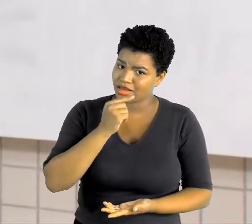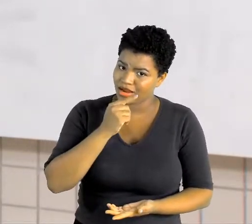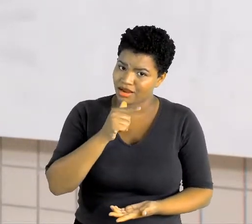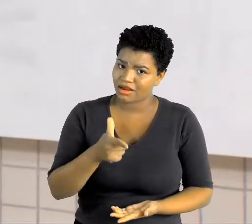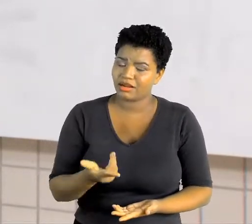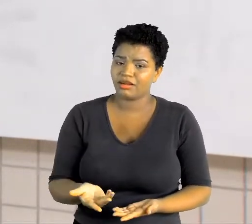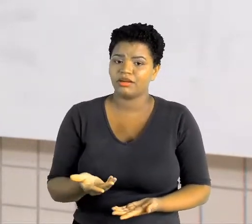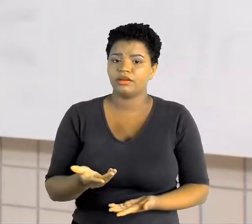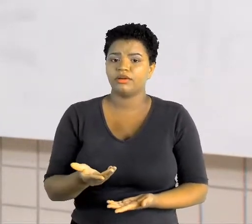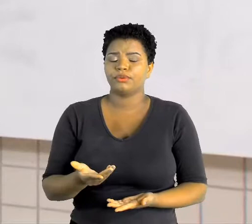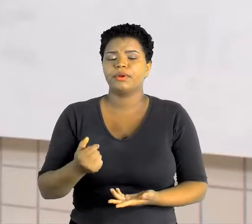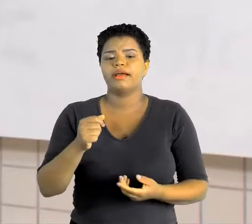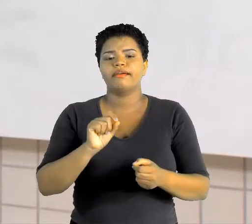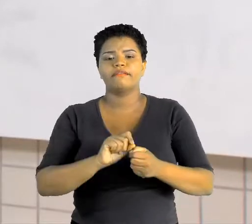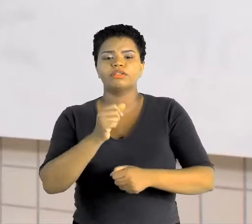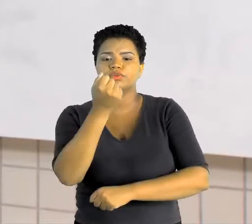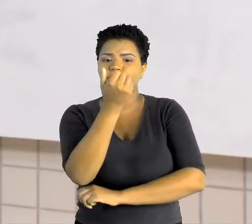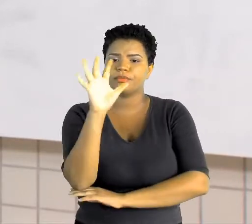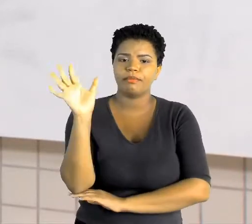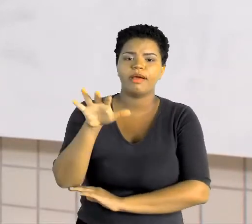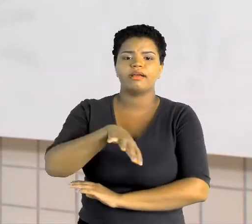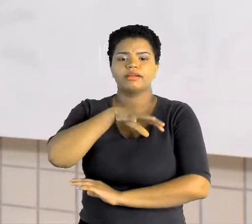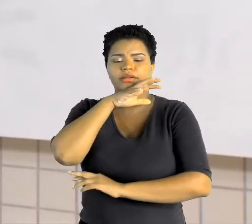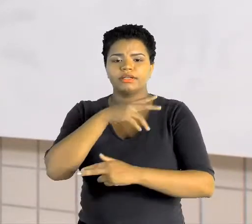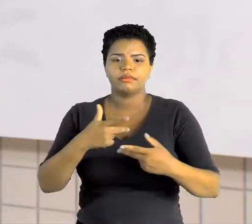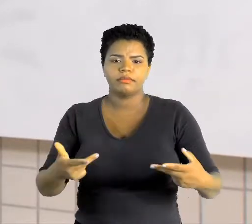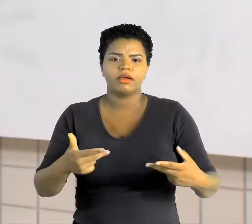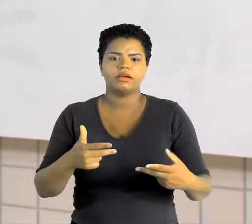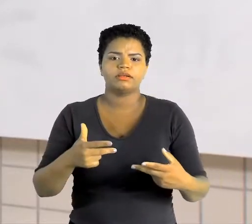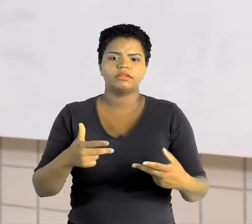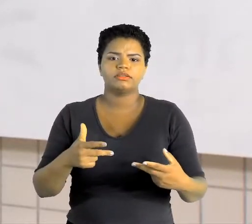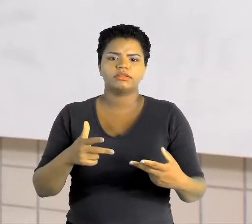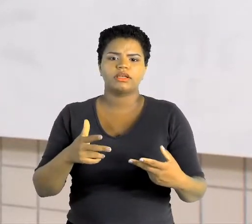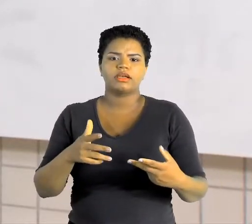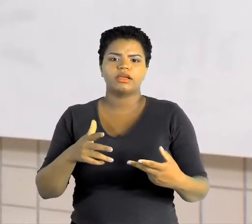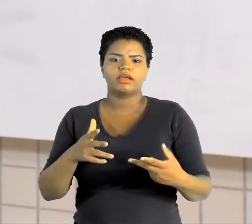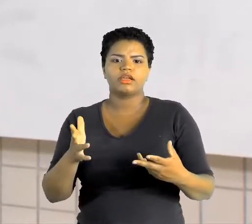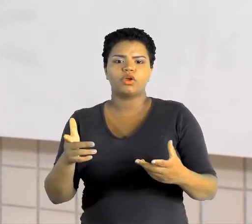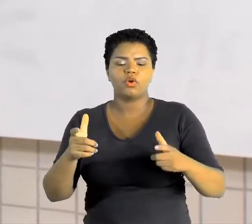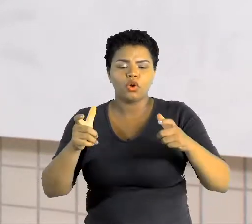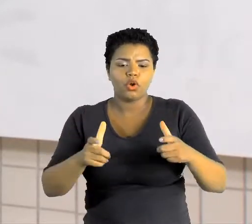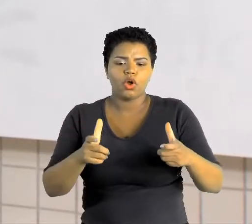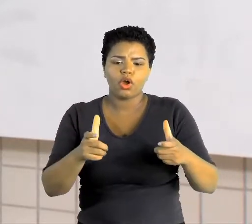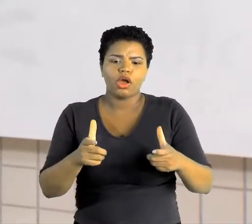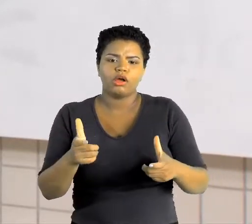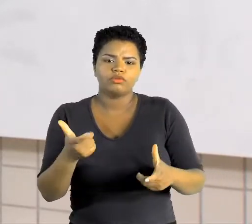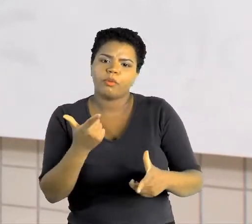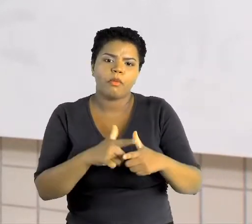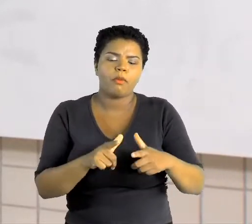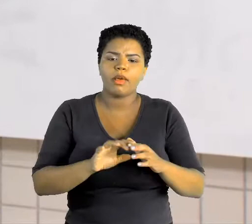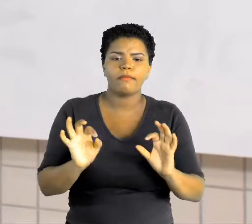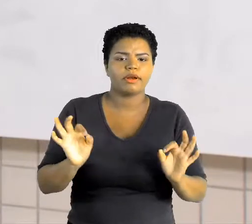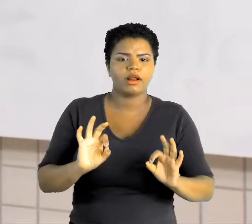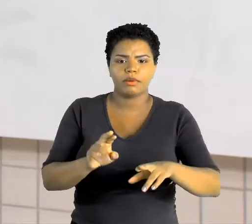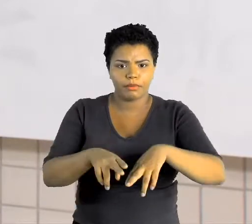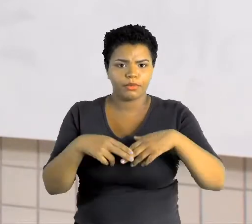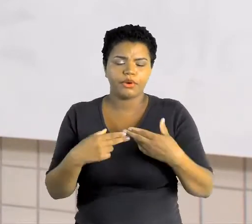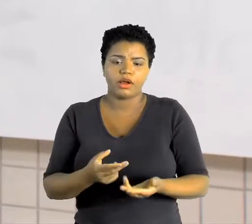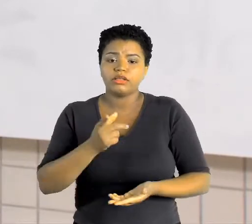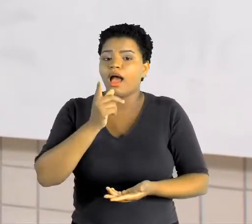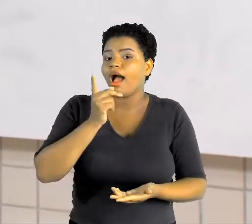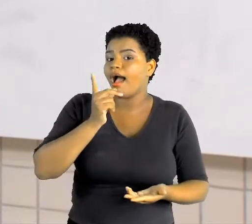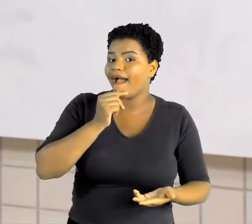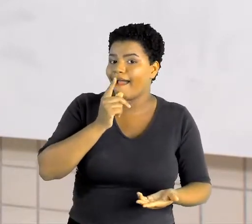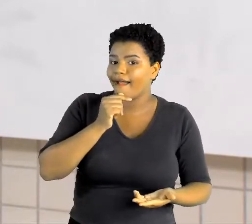vegetação e os animais de um lugar seja diferente, seja afetada por causa disso. A água também no nosso consumo